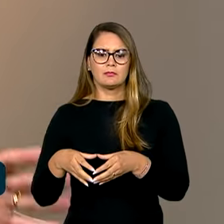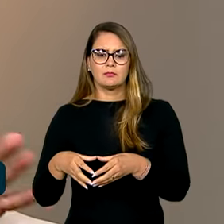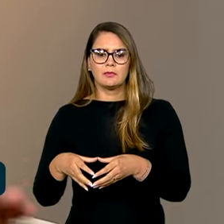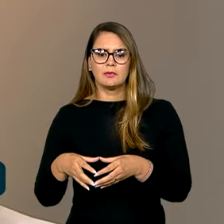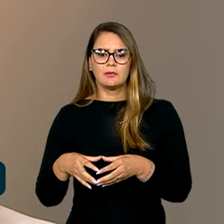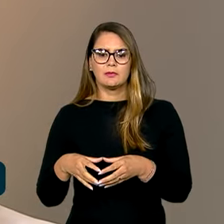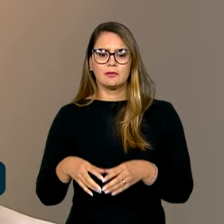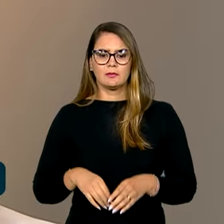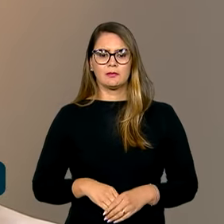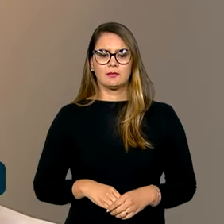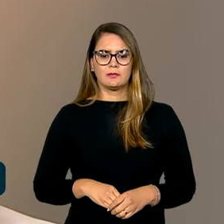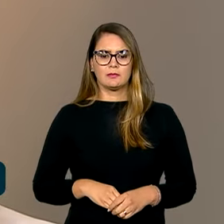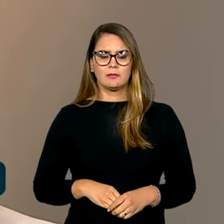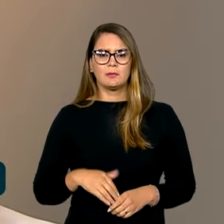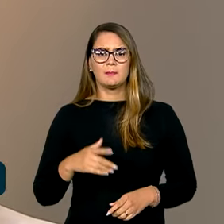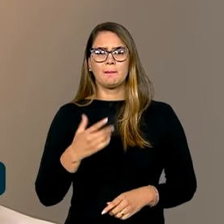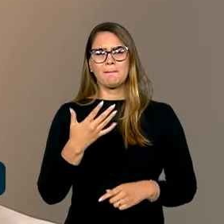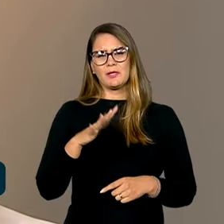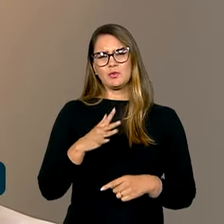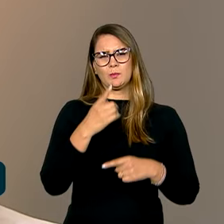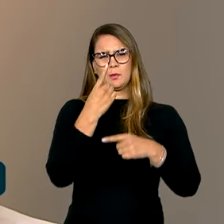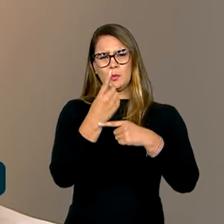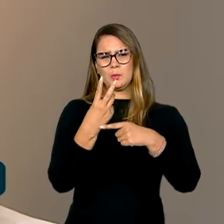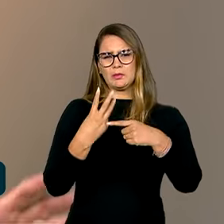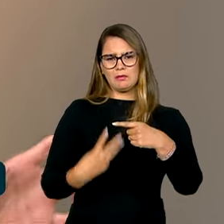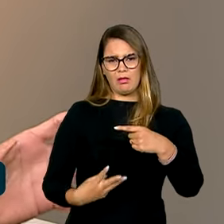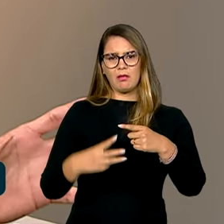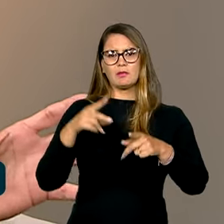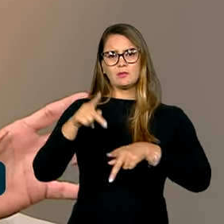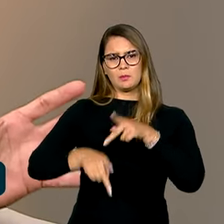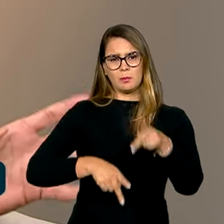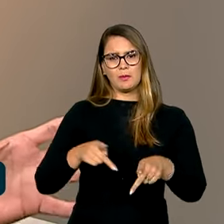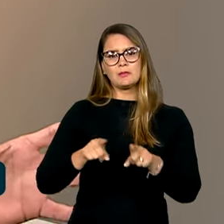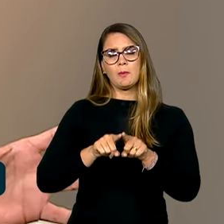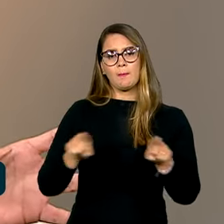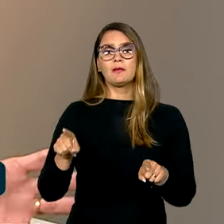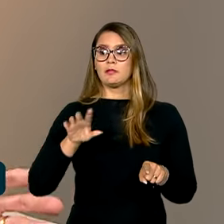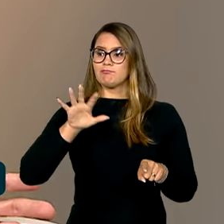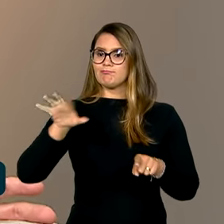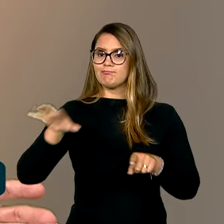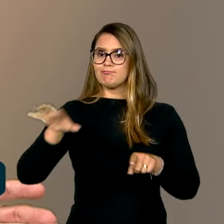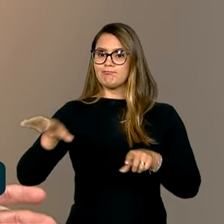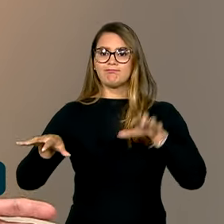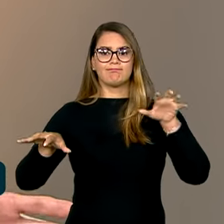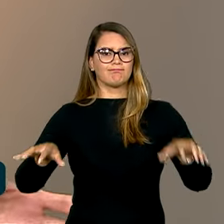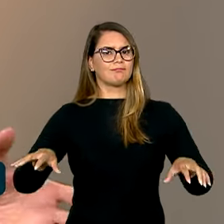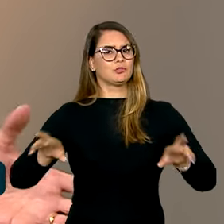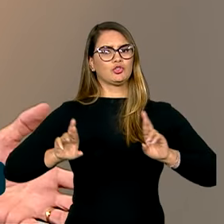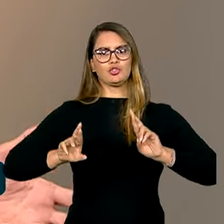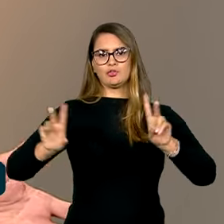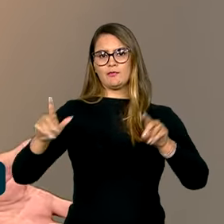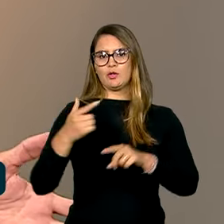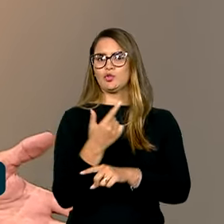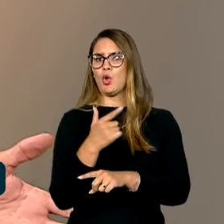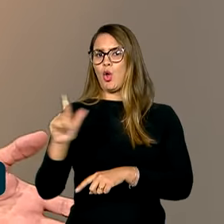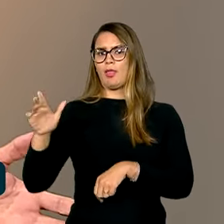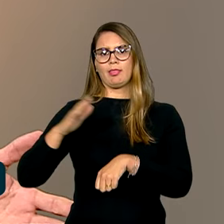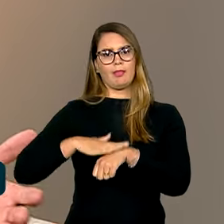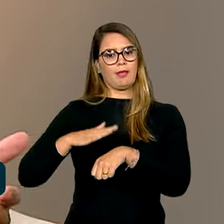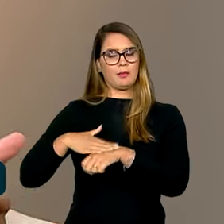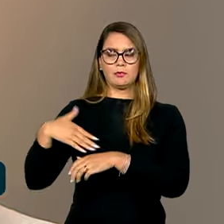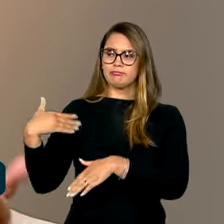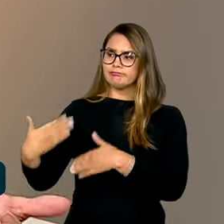dividido mais ou menos em um terço da população, mas são polos que, evidentemente, de outros tempos,